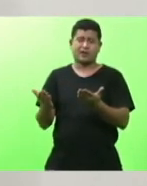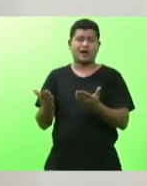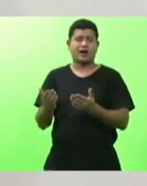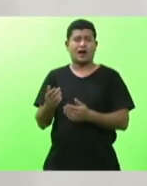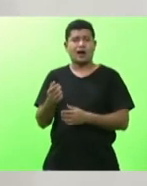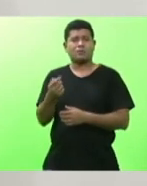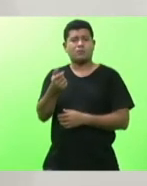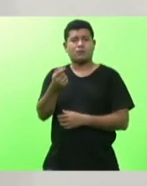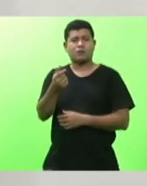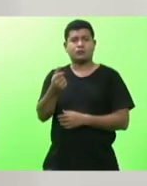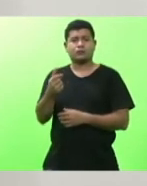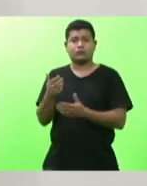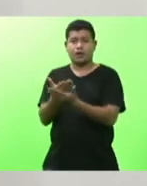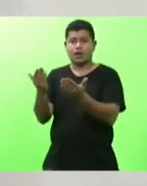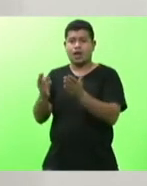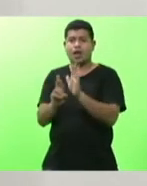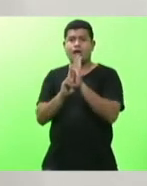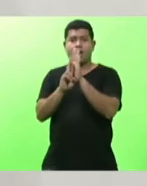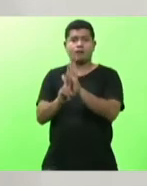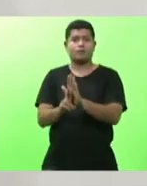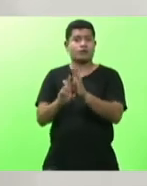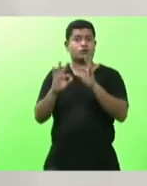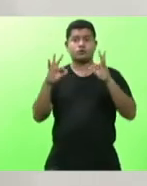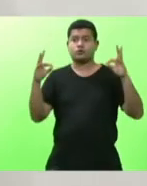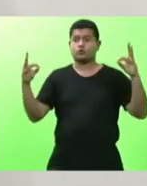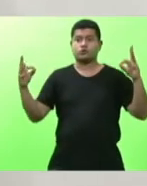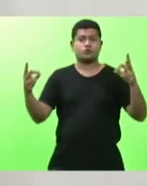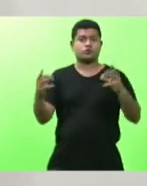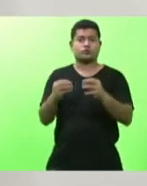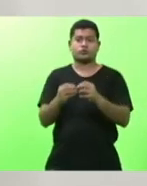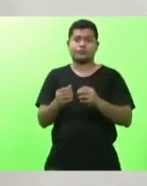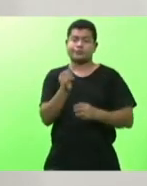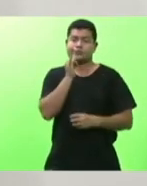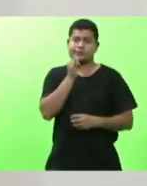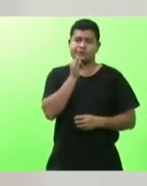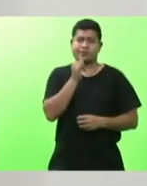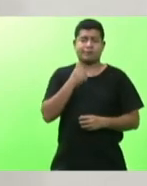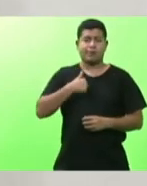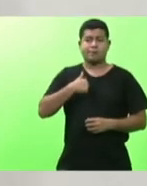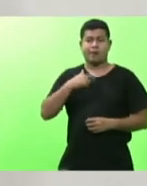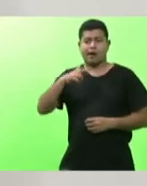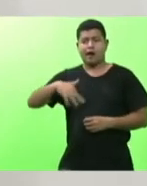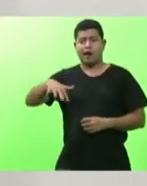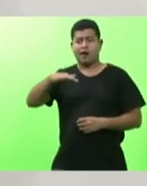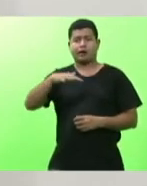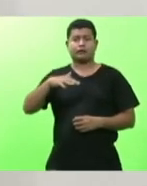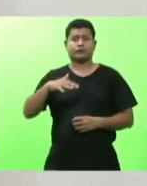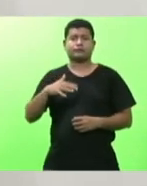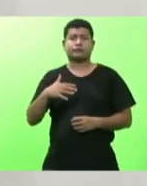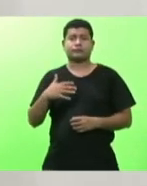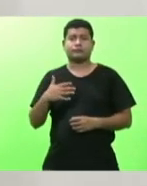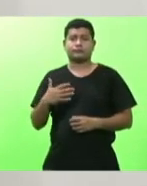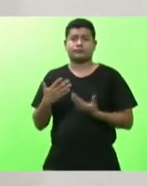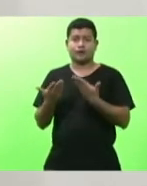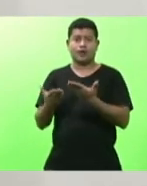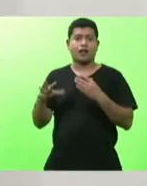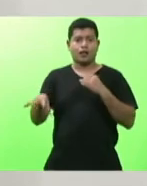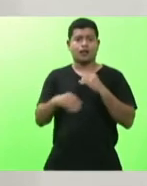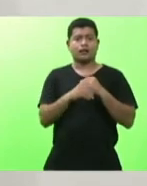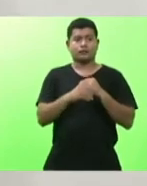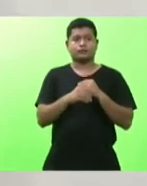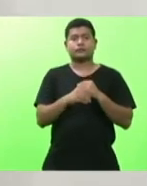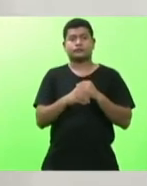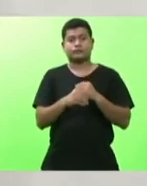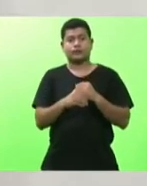os bares e restaurantes por exemplo da minha região não representa esta emenda a